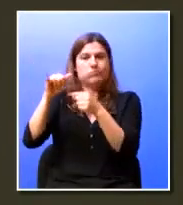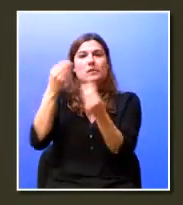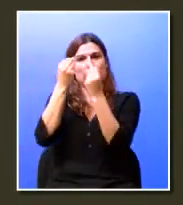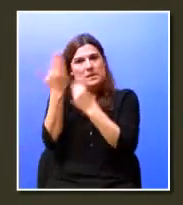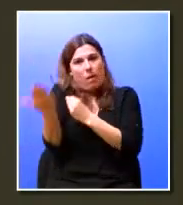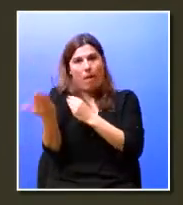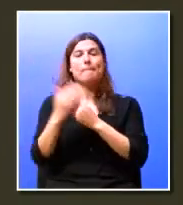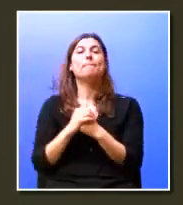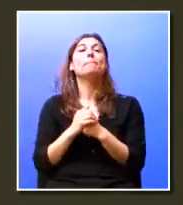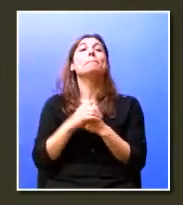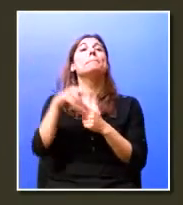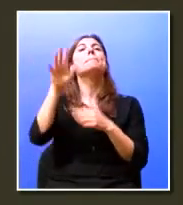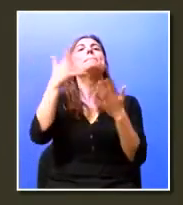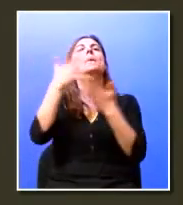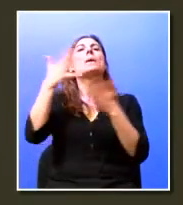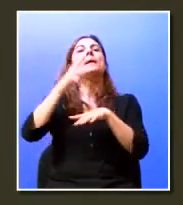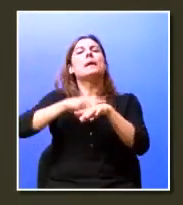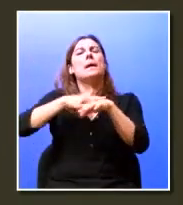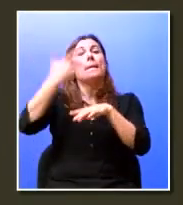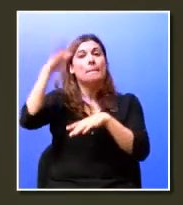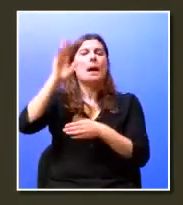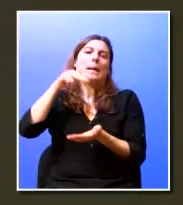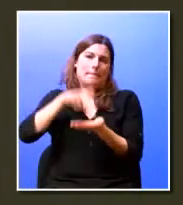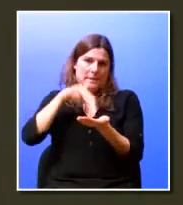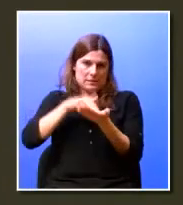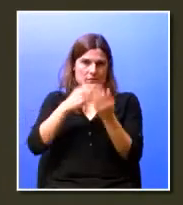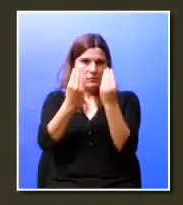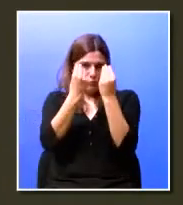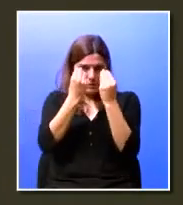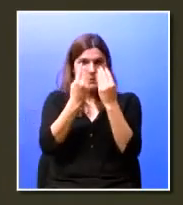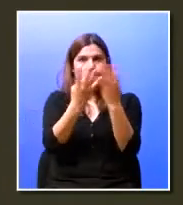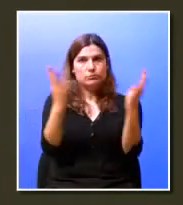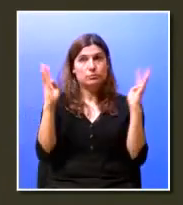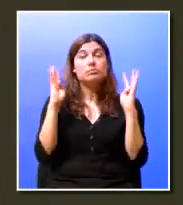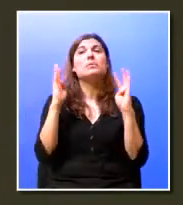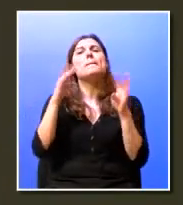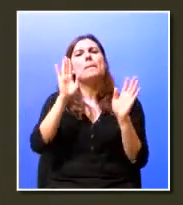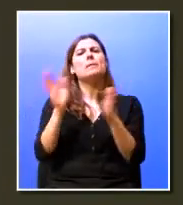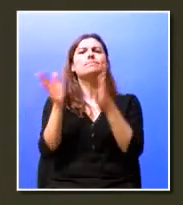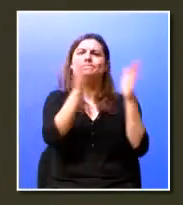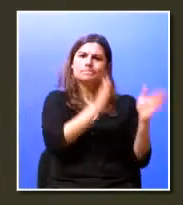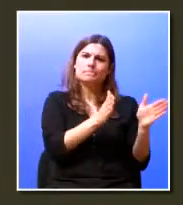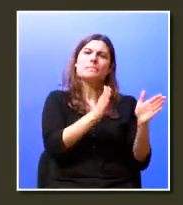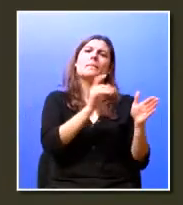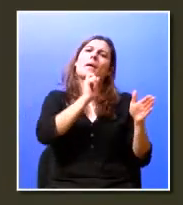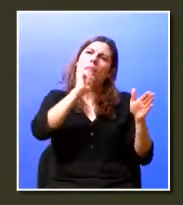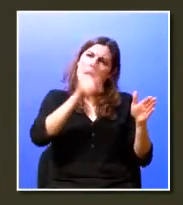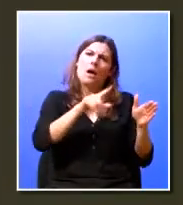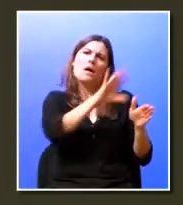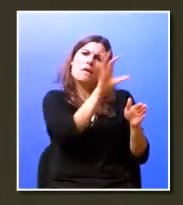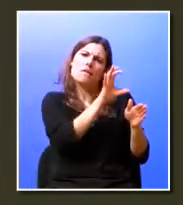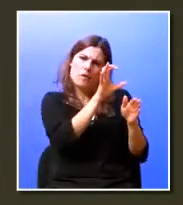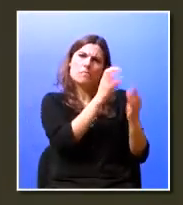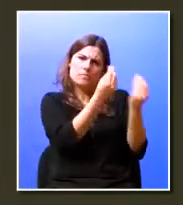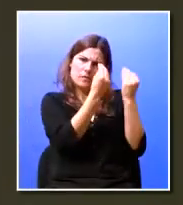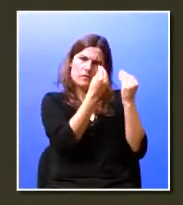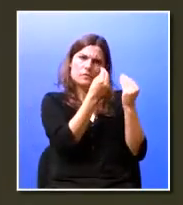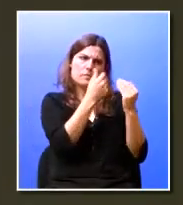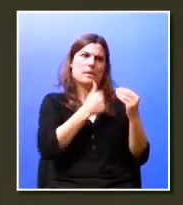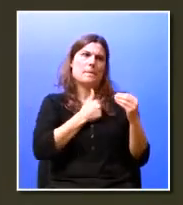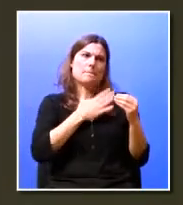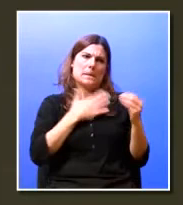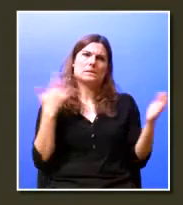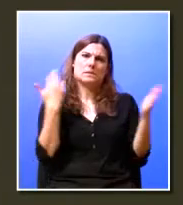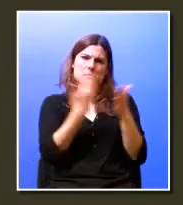Nós, maioritariamente, realizamos formação presencial, mas temos também uma modalidade formativa na empresa que tem vindo a